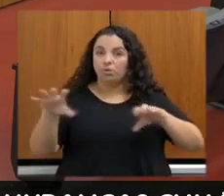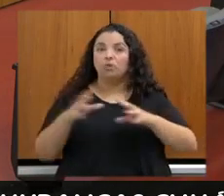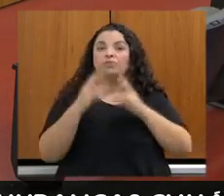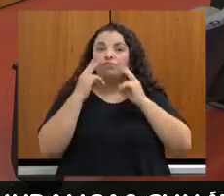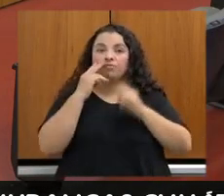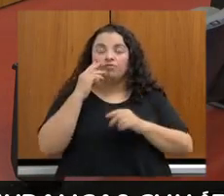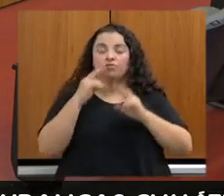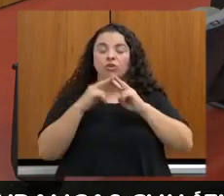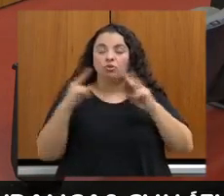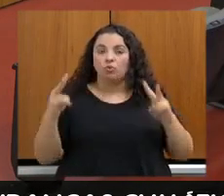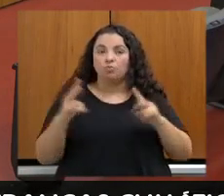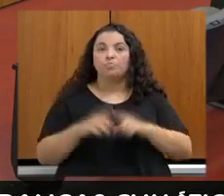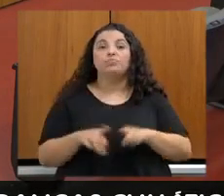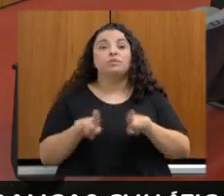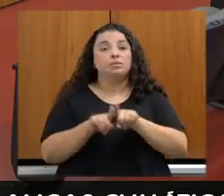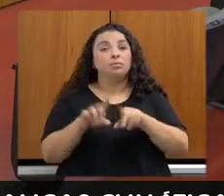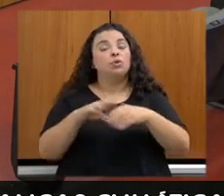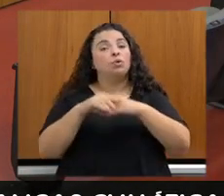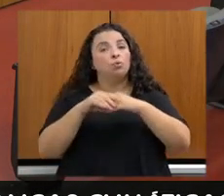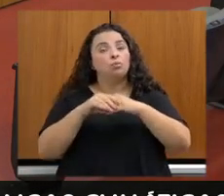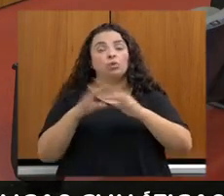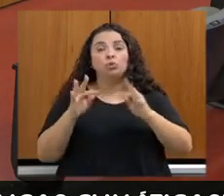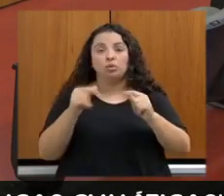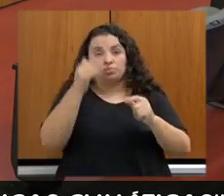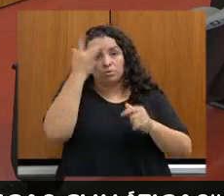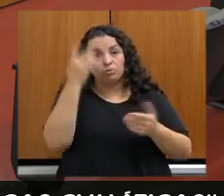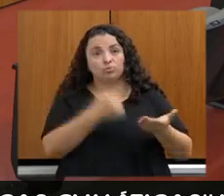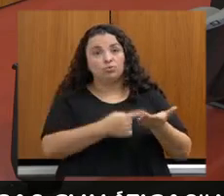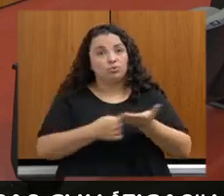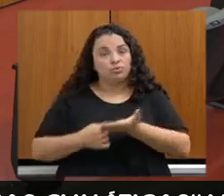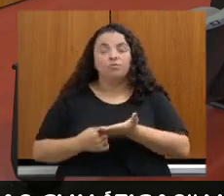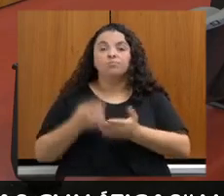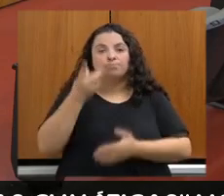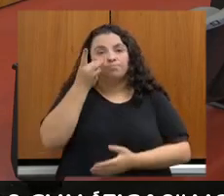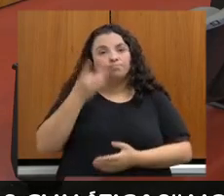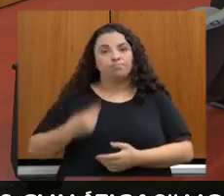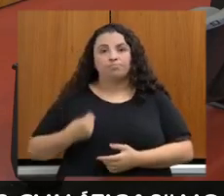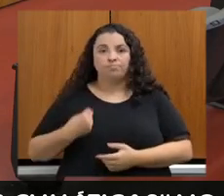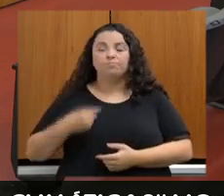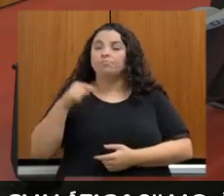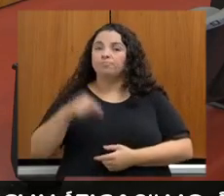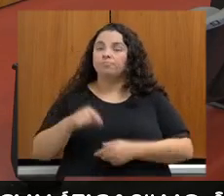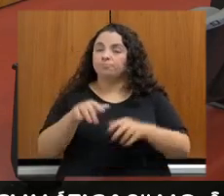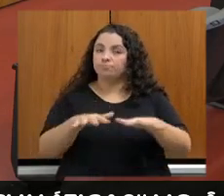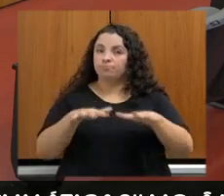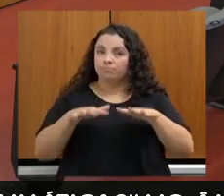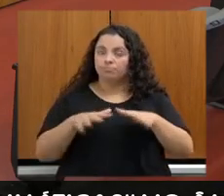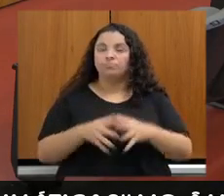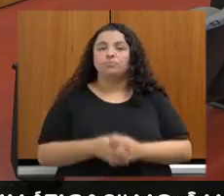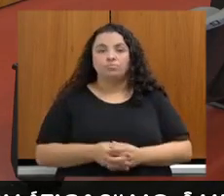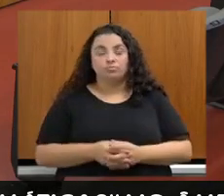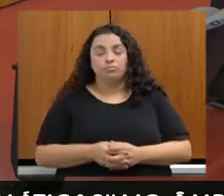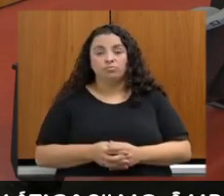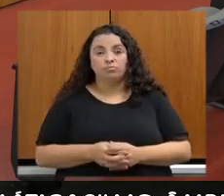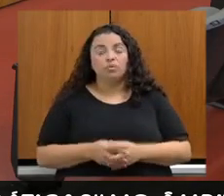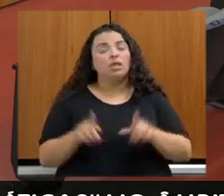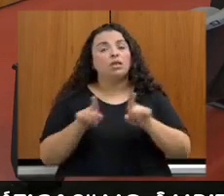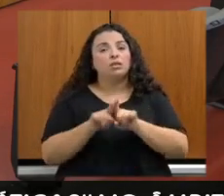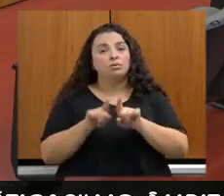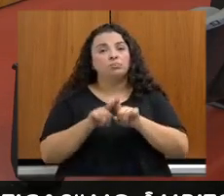também os convidados que estão presentes nessa audiência. Registo também